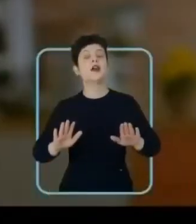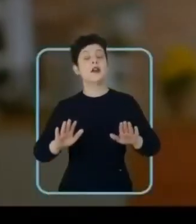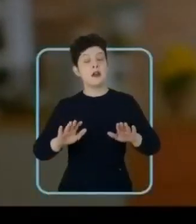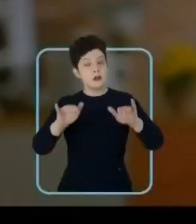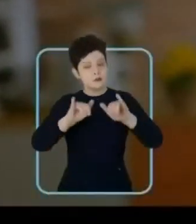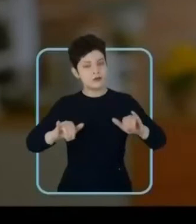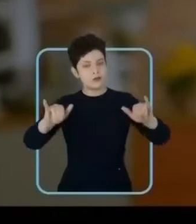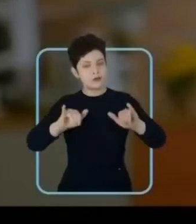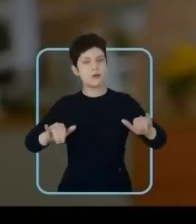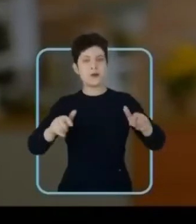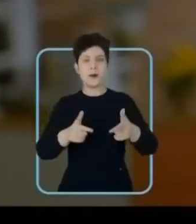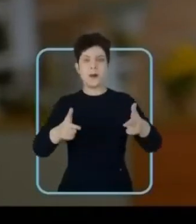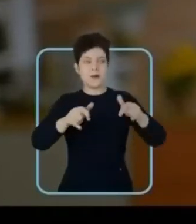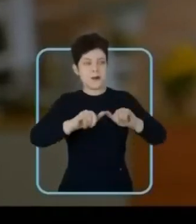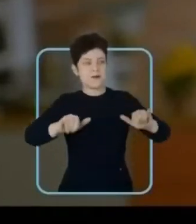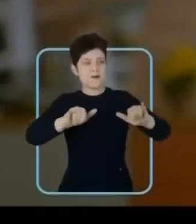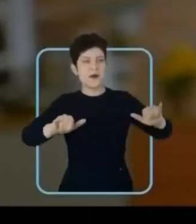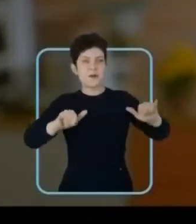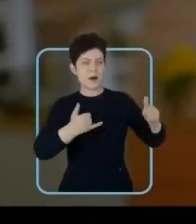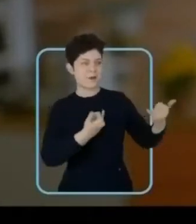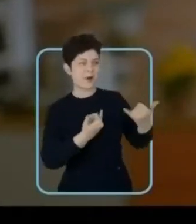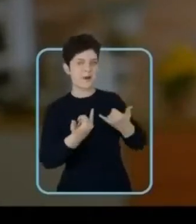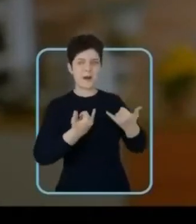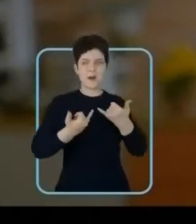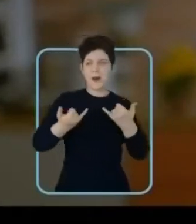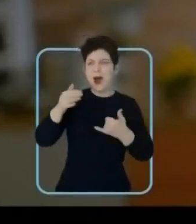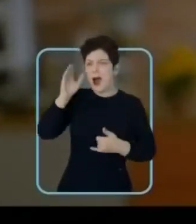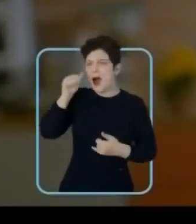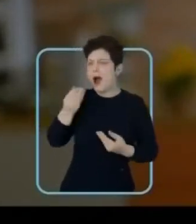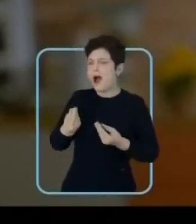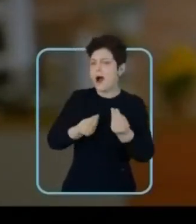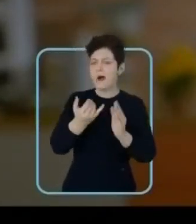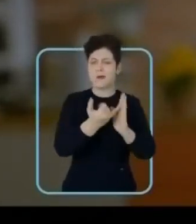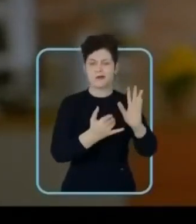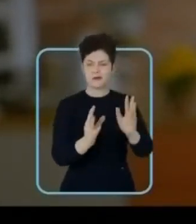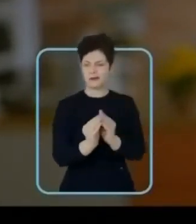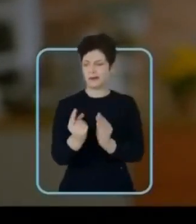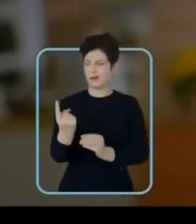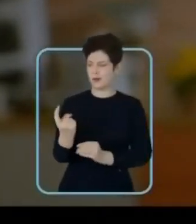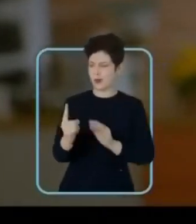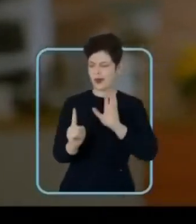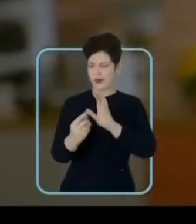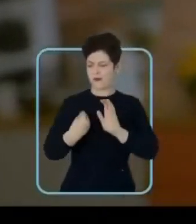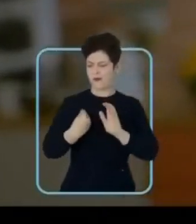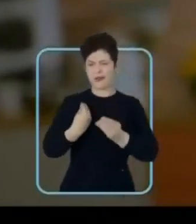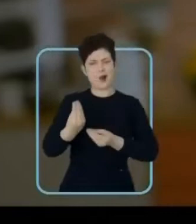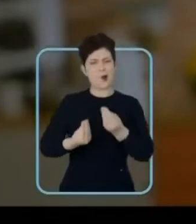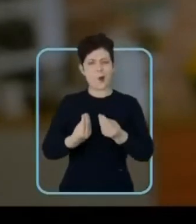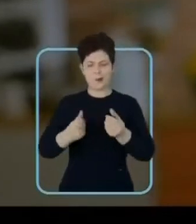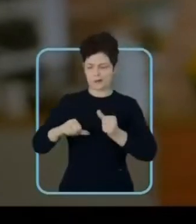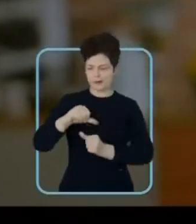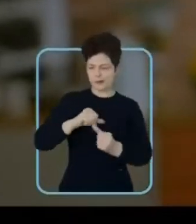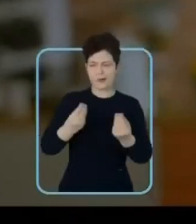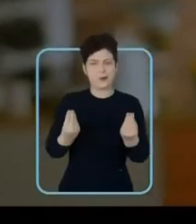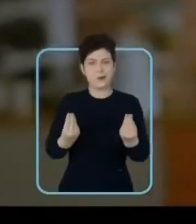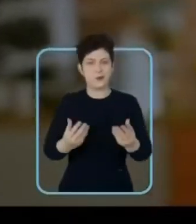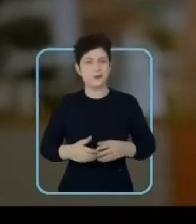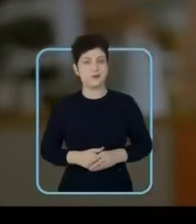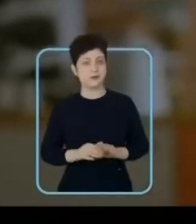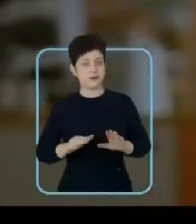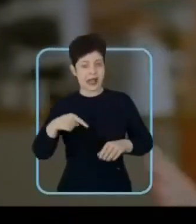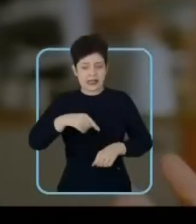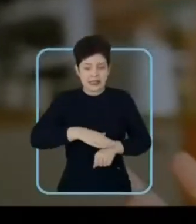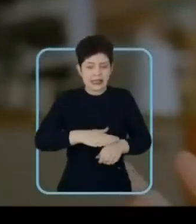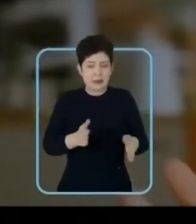Pessoal, a nossa campanha está crescendo. E a cada dia, mais e mais pessoas querem saber como é que o imposto só pode revolucionar a sua